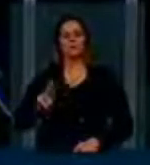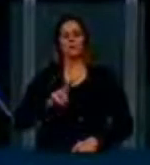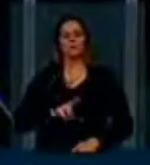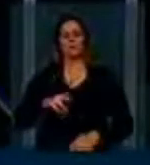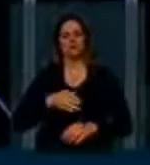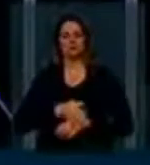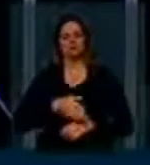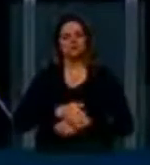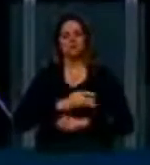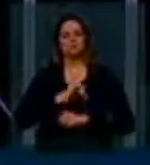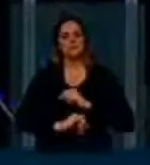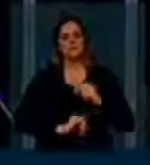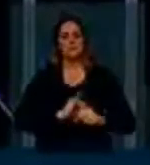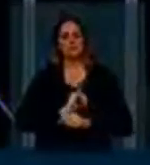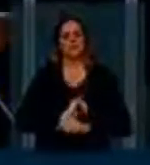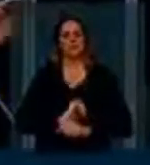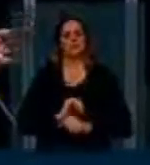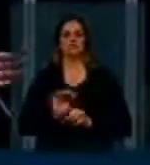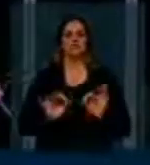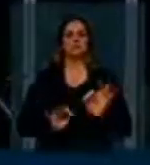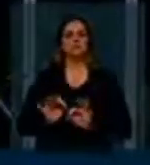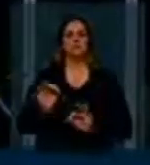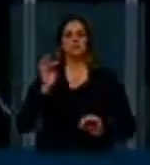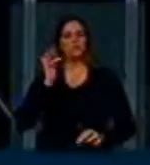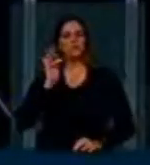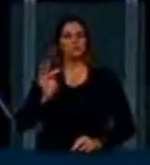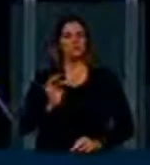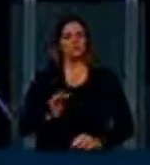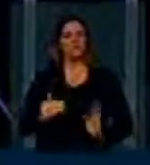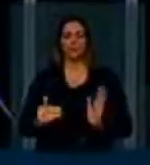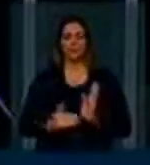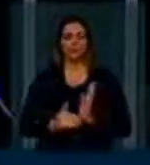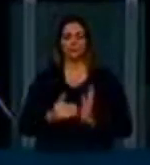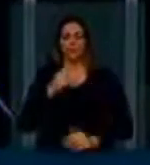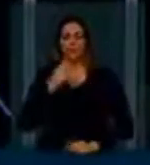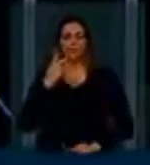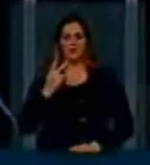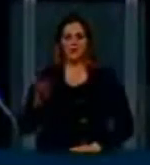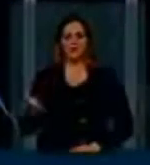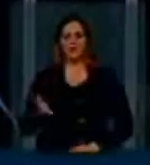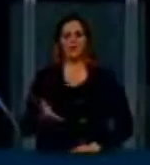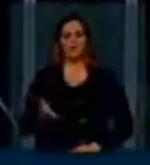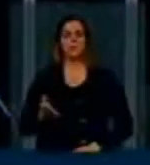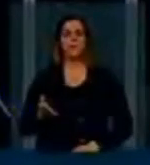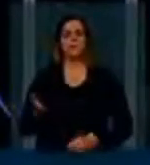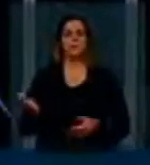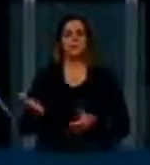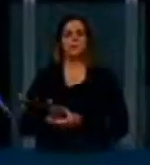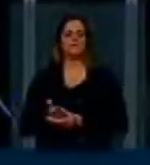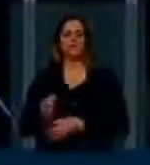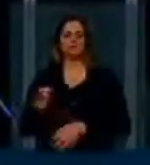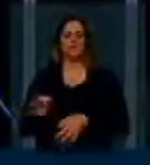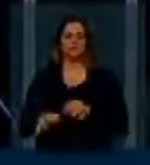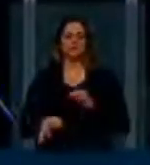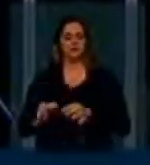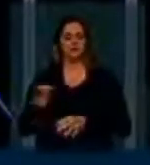E o último ponto, que ninguém, eu acho, que comentou aqui, é a questão do processo judicial. Hoje, um provedor de